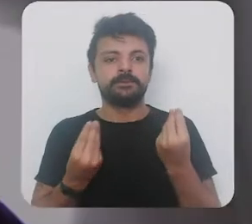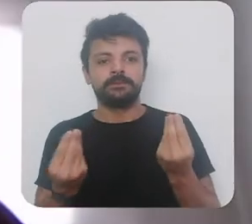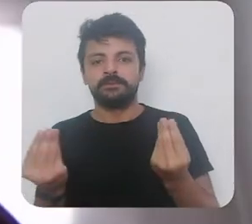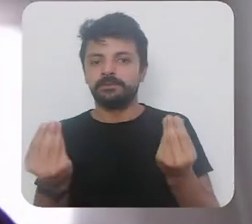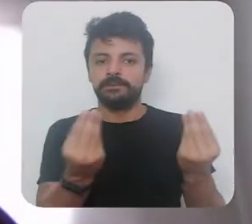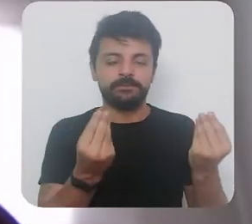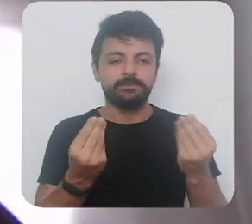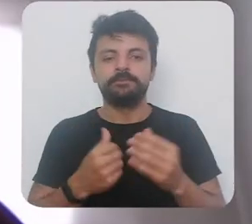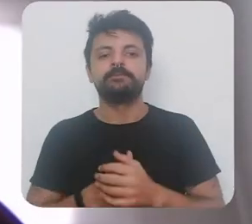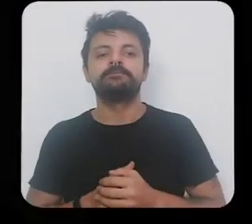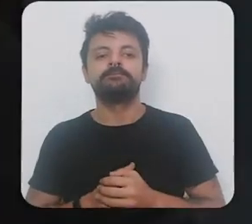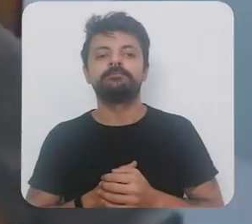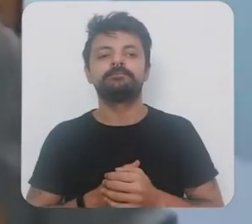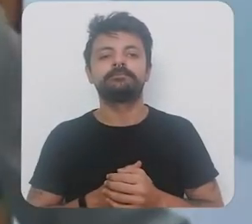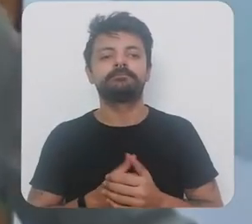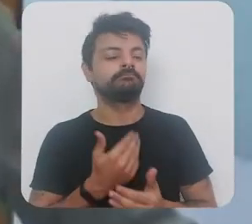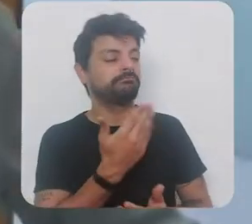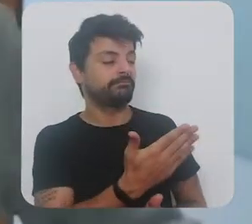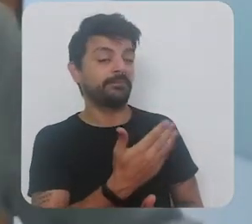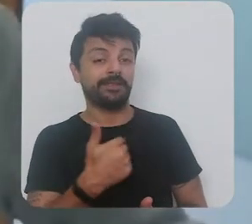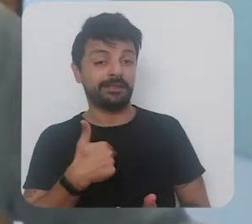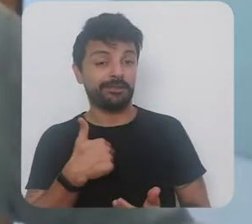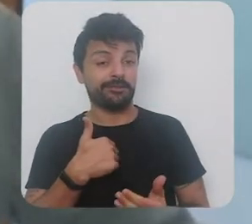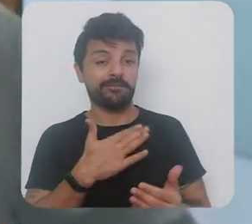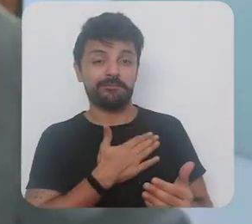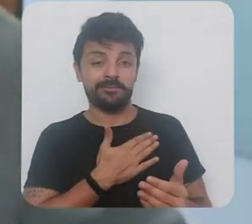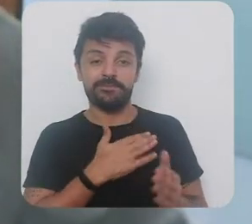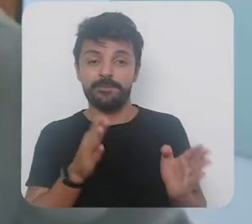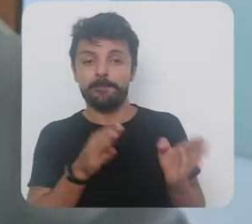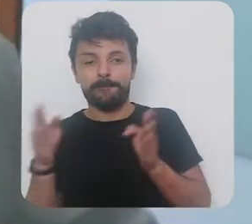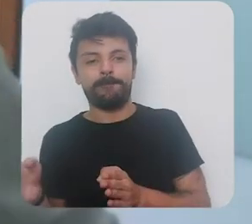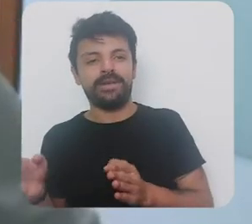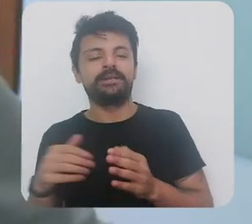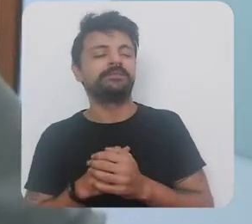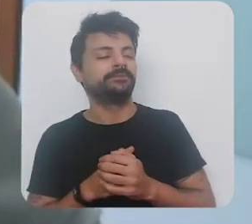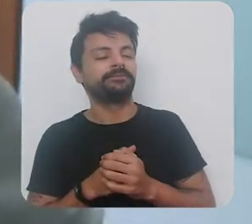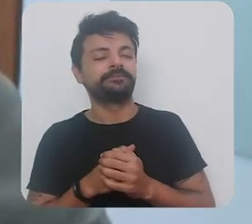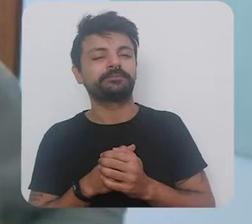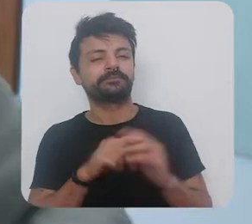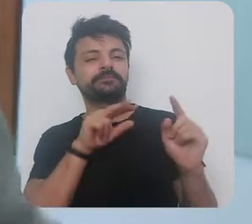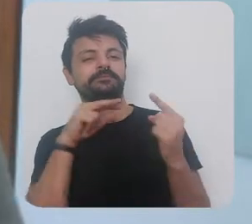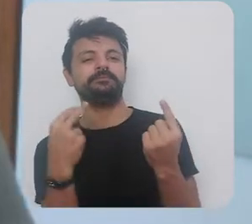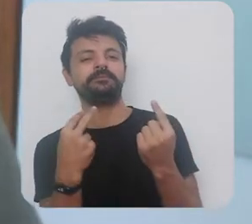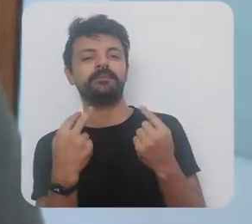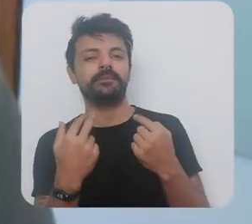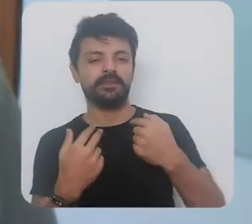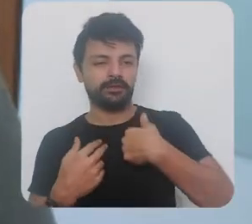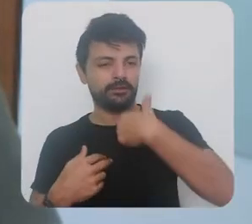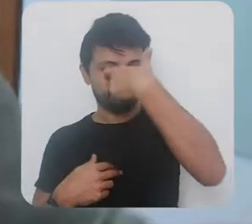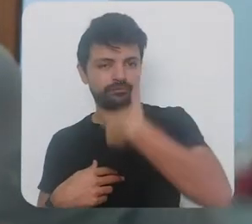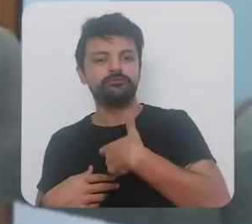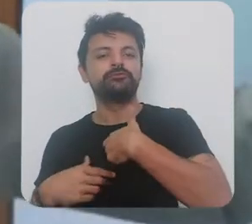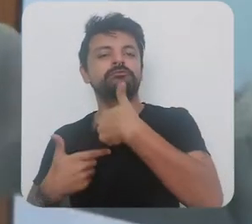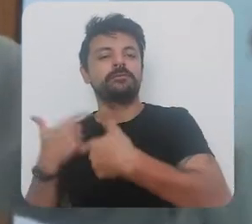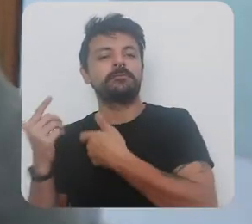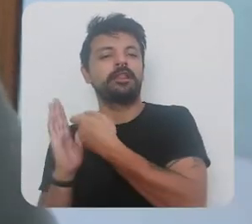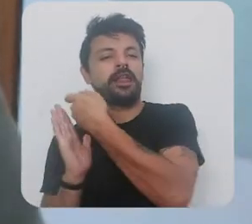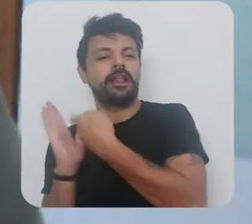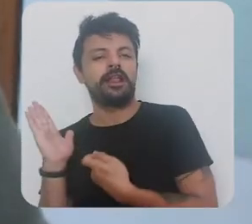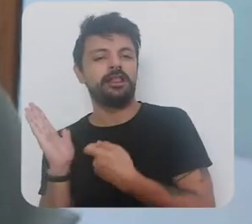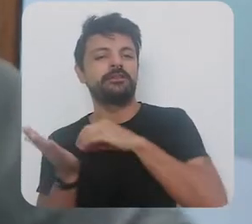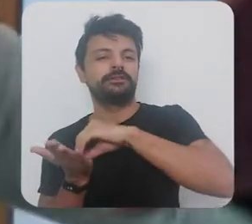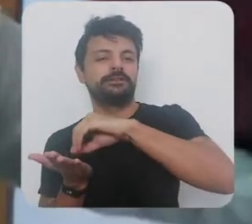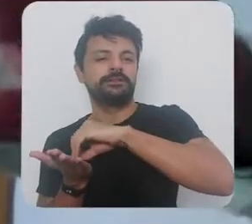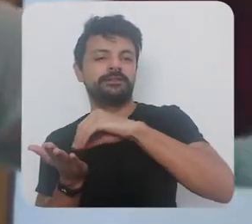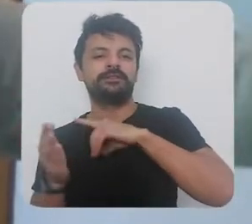dramático vazio olha assim eu de minha parte o meu sonho era ter